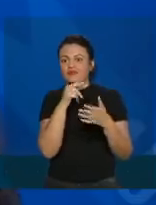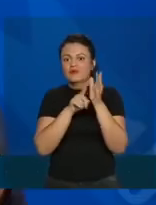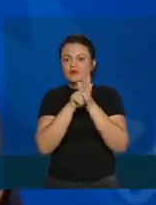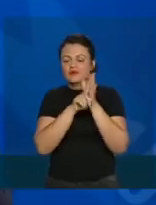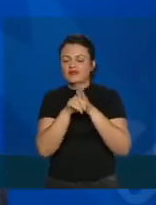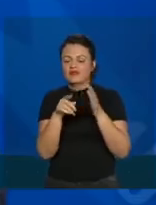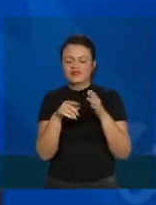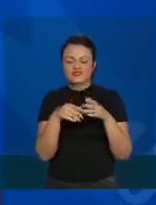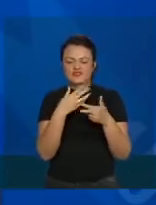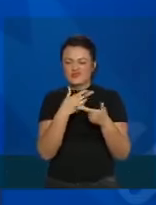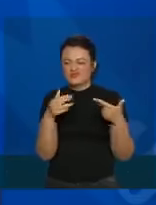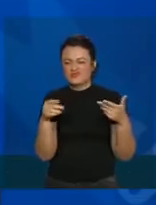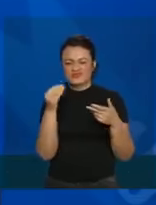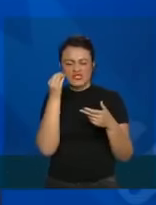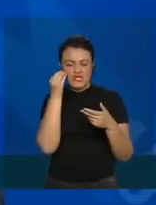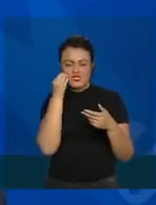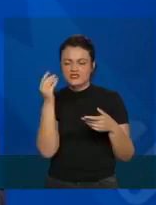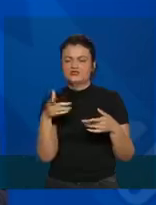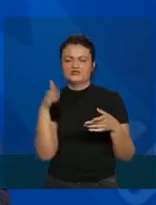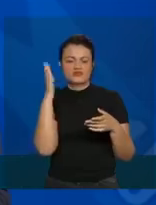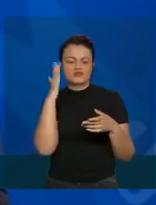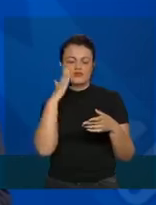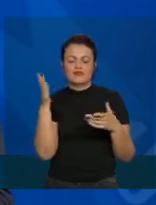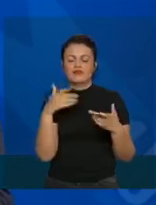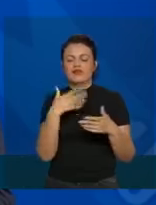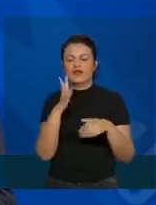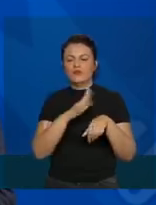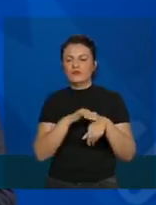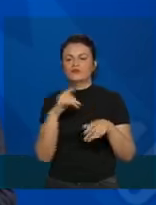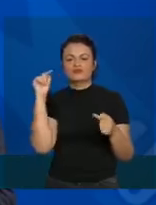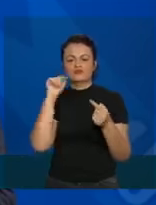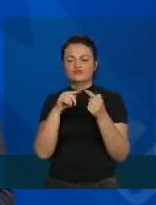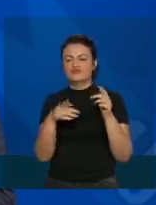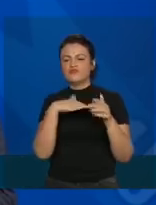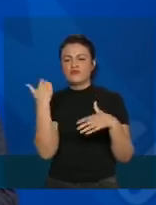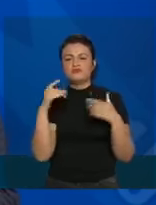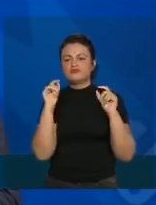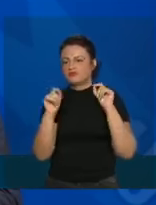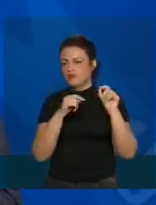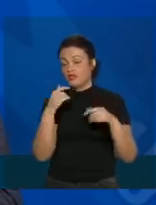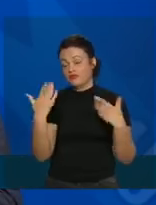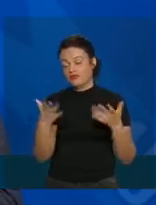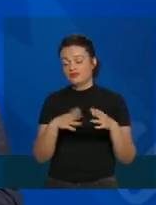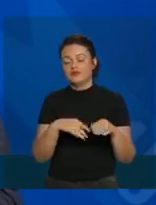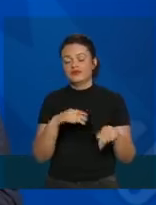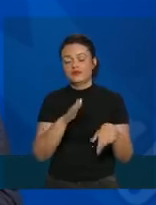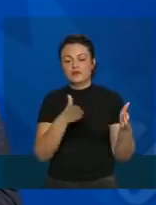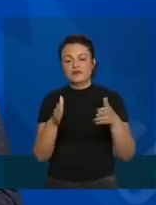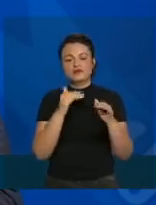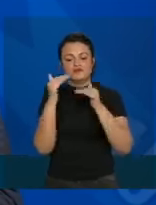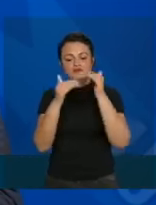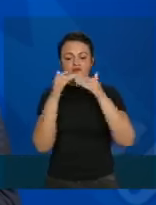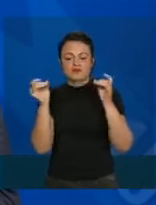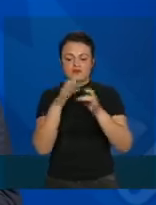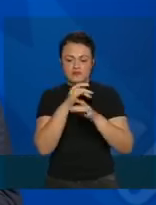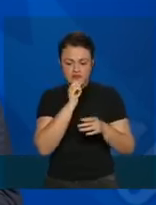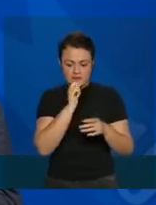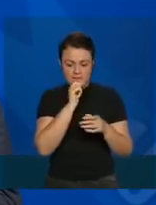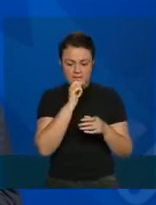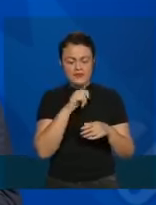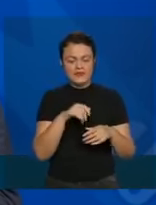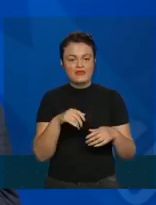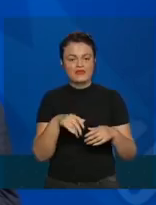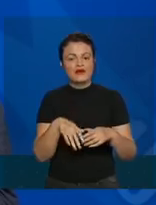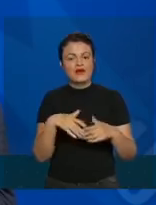imunistoquímica e outras de histopatologia estão ainda em desenvolvimento para dar maior precisão. Apesar de